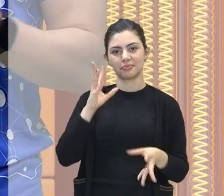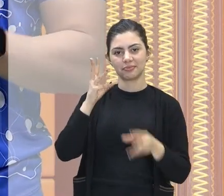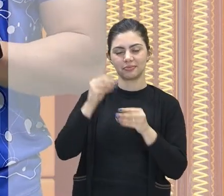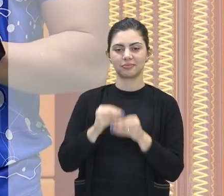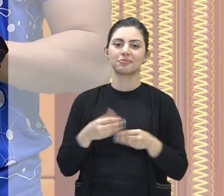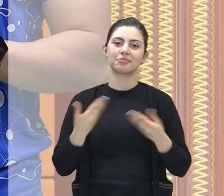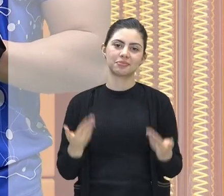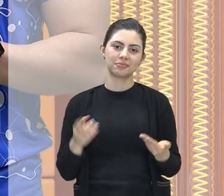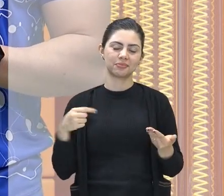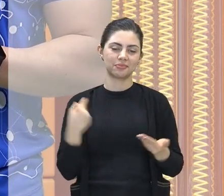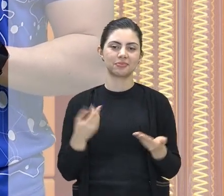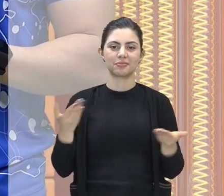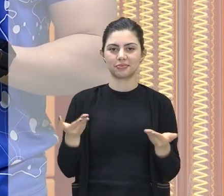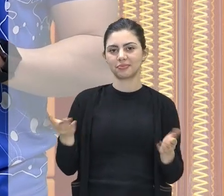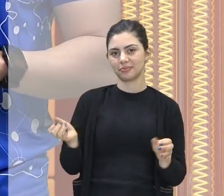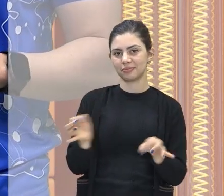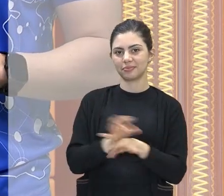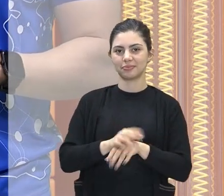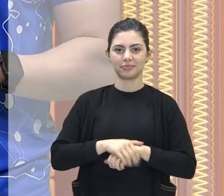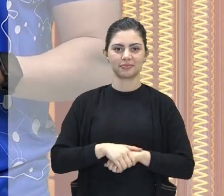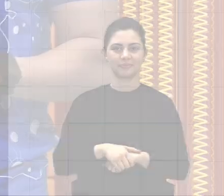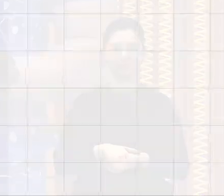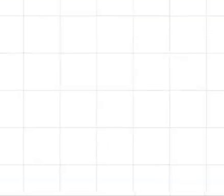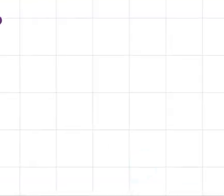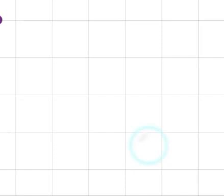E a gente encerra este momento aqui com vocês.